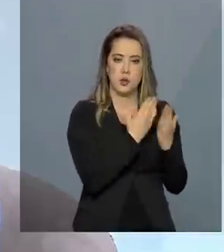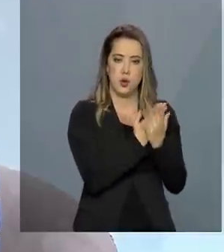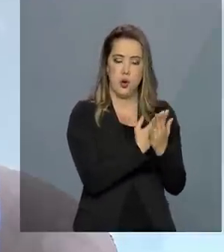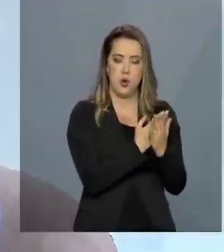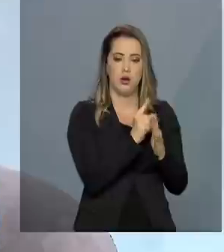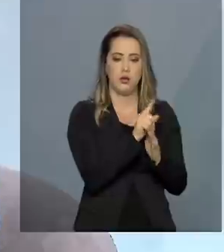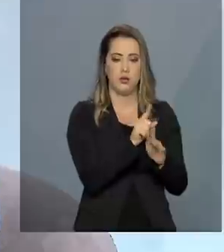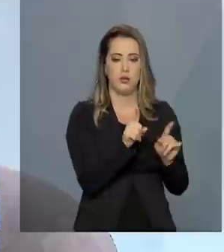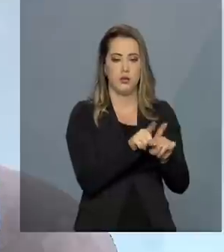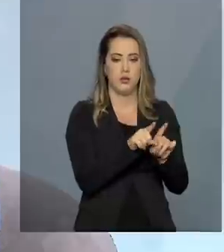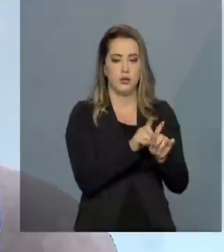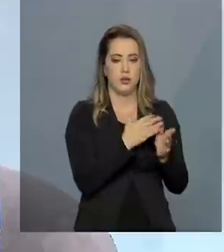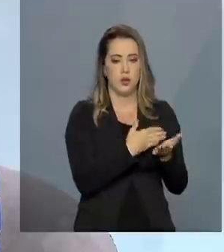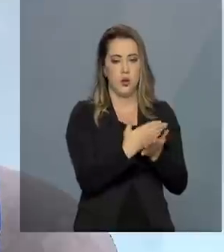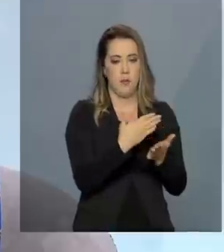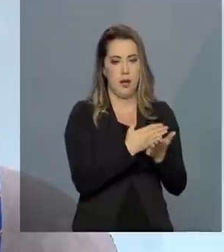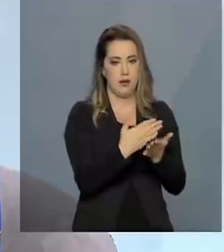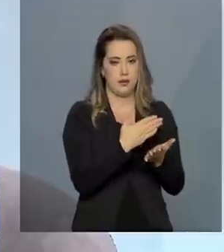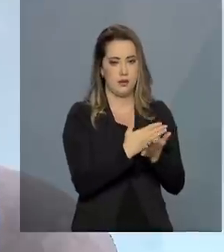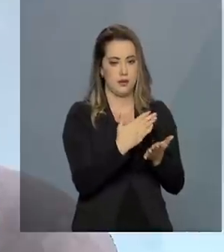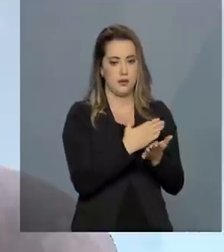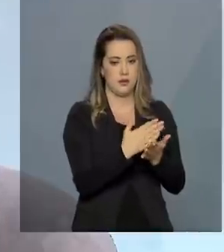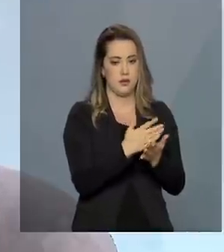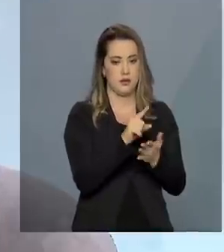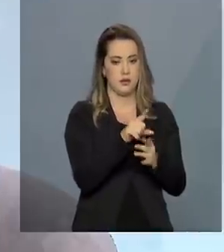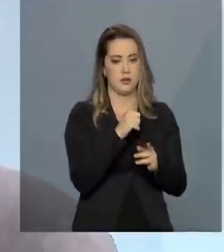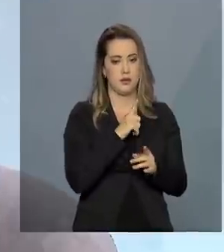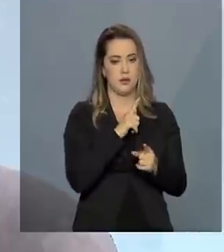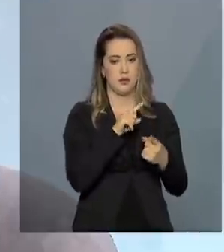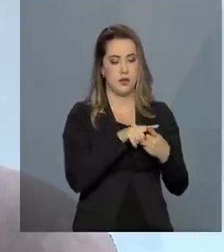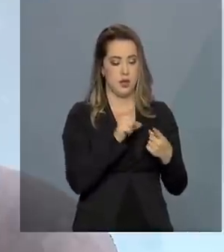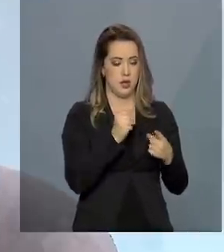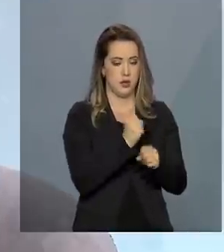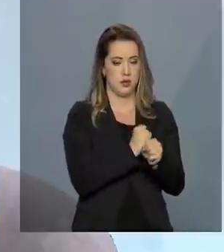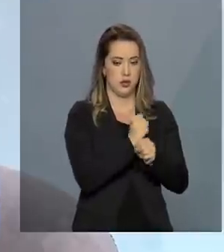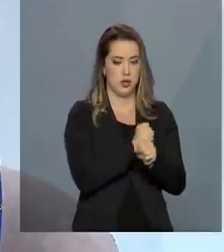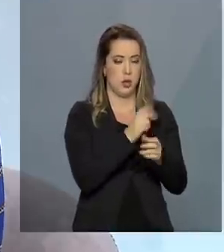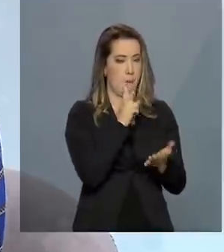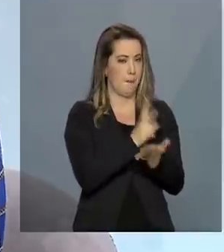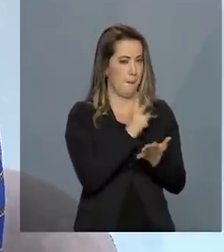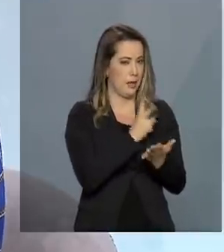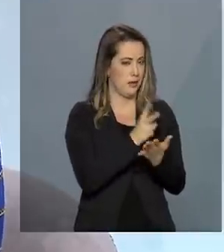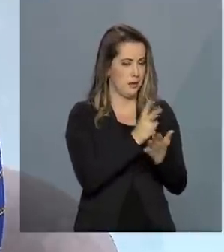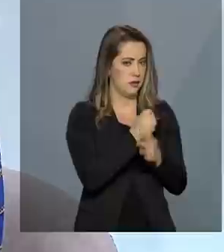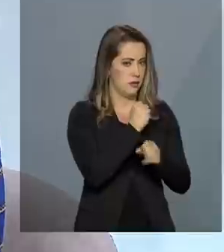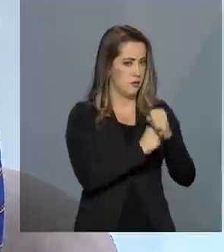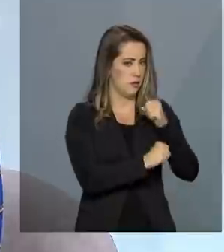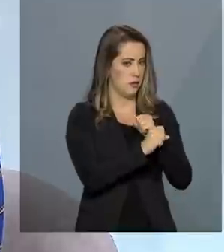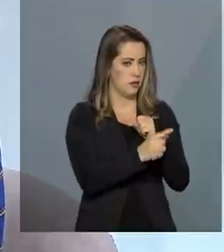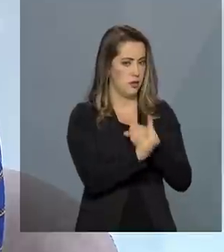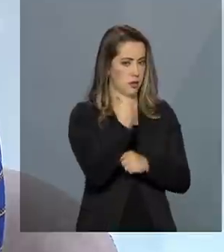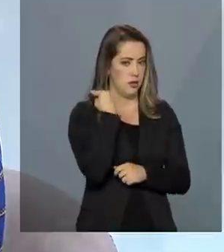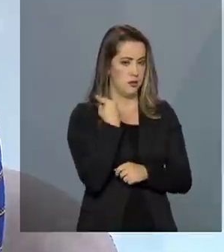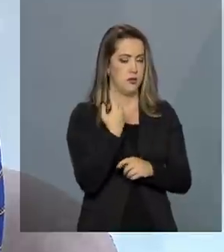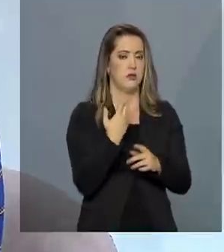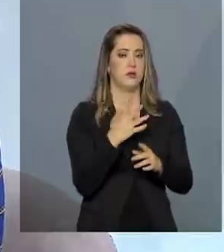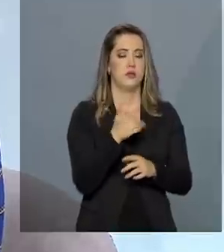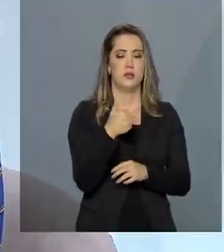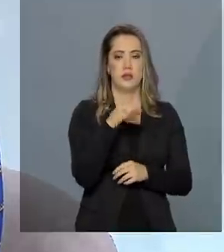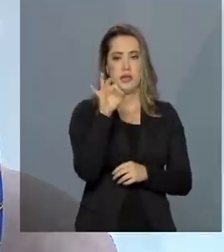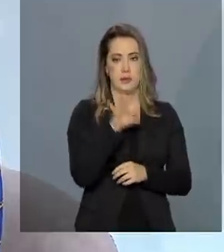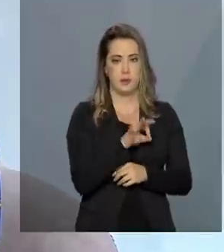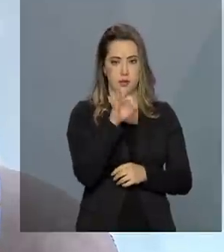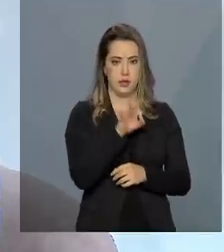prevista para começar esse ano. Então, esse ano a gente tem a mesma complementação que a gente já tinha anteriormente, os